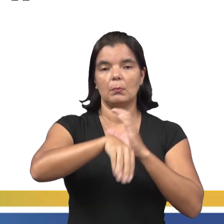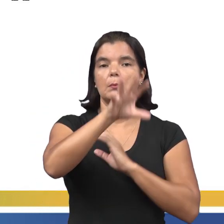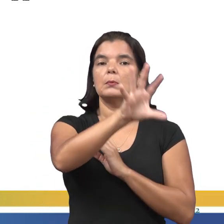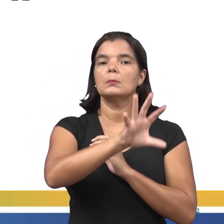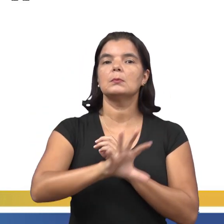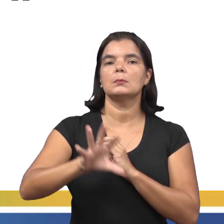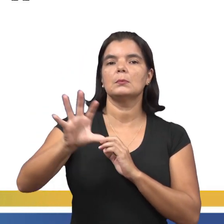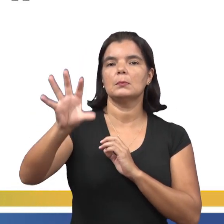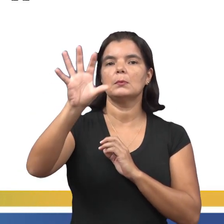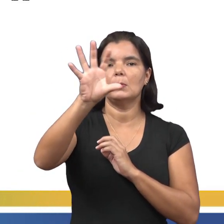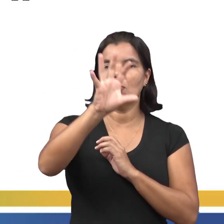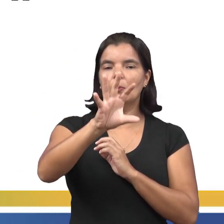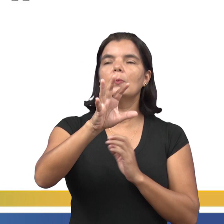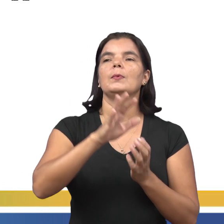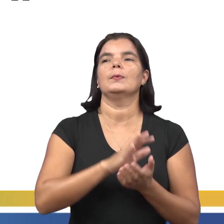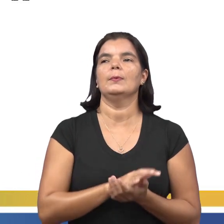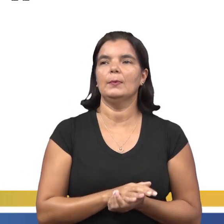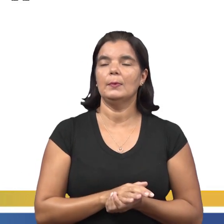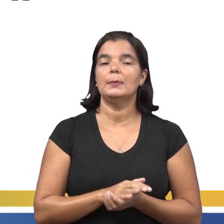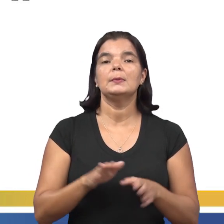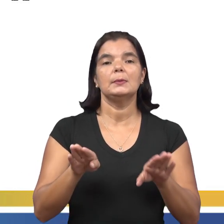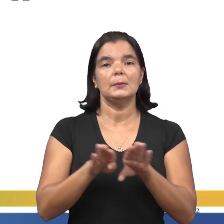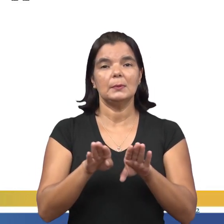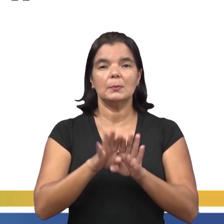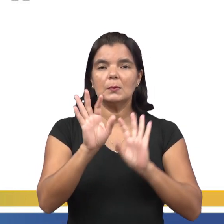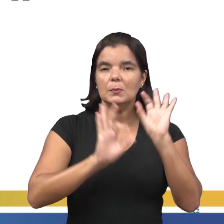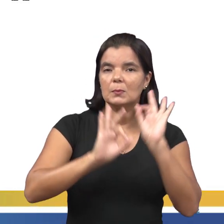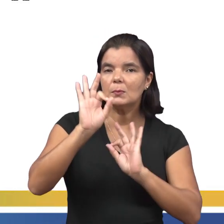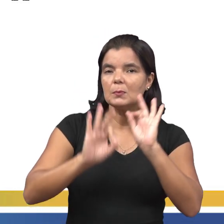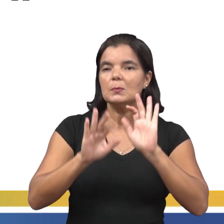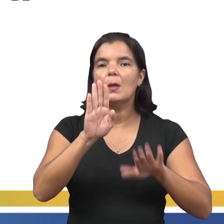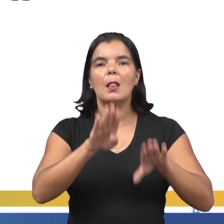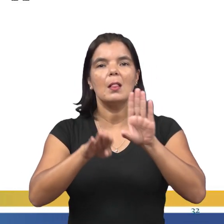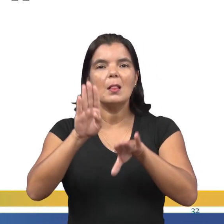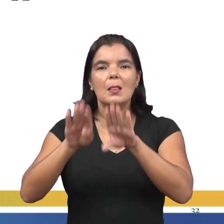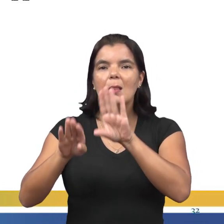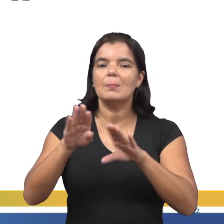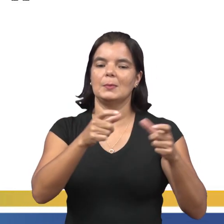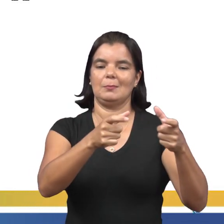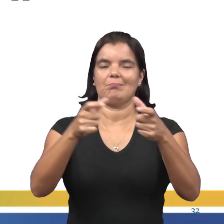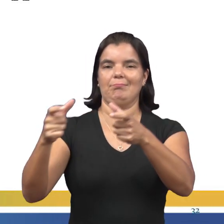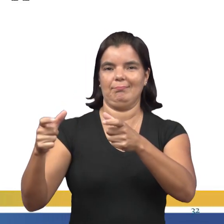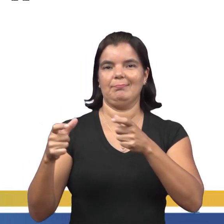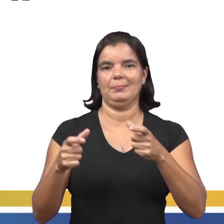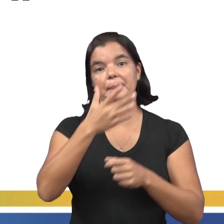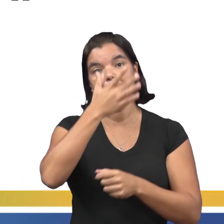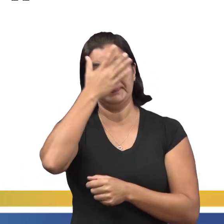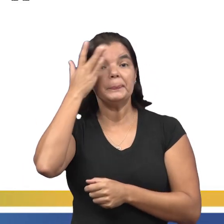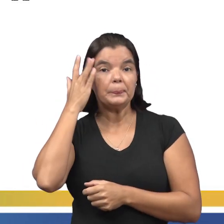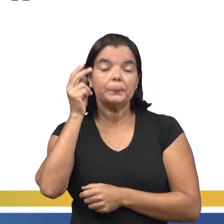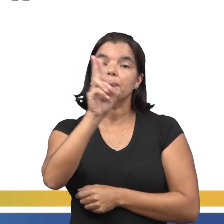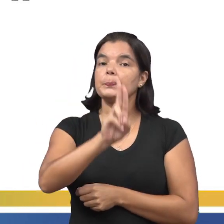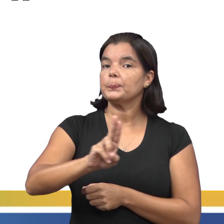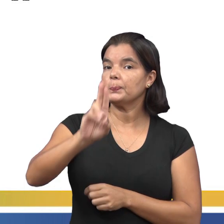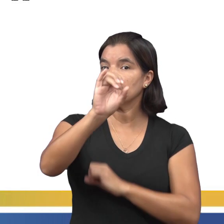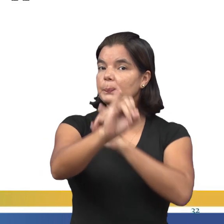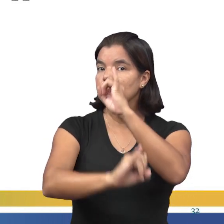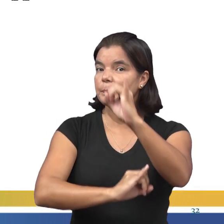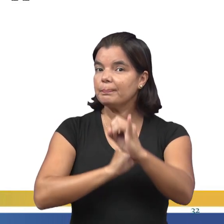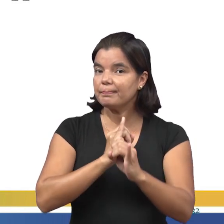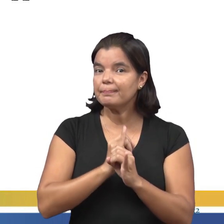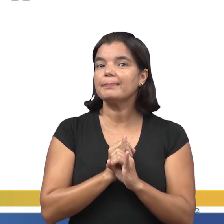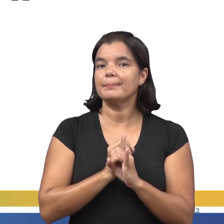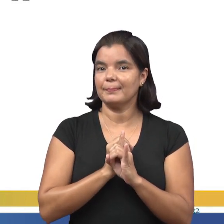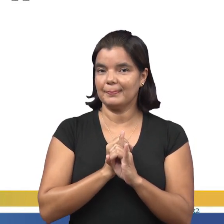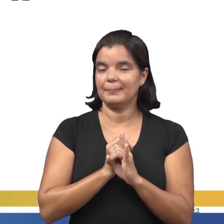cuja fonte é o IBGE e está organizado de acordo com as grandes regiões, pessoas que utilizam a internet.